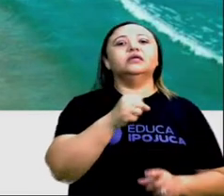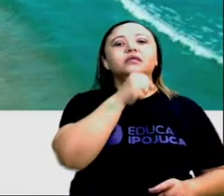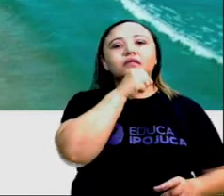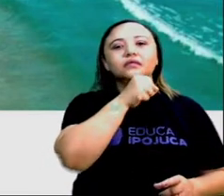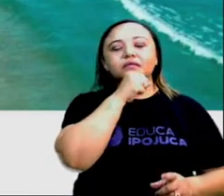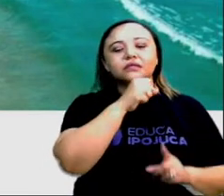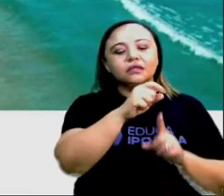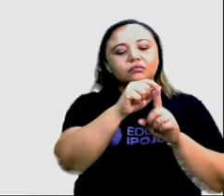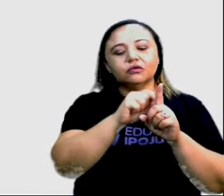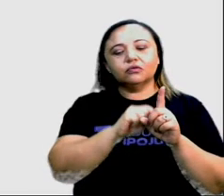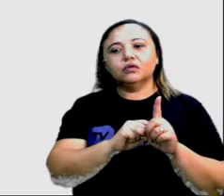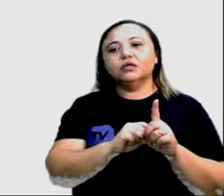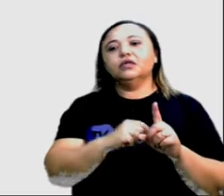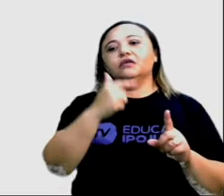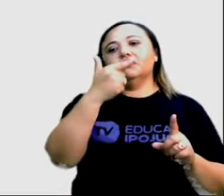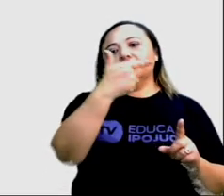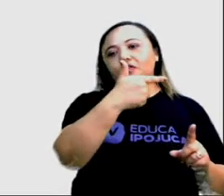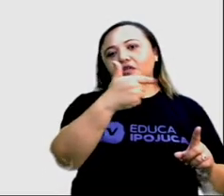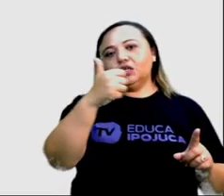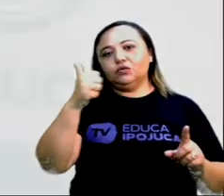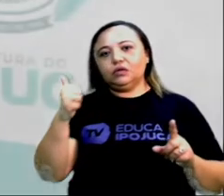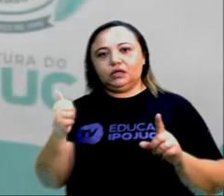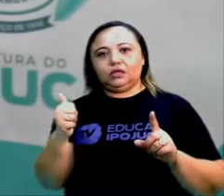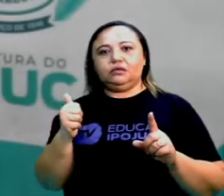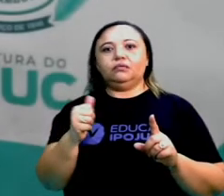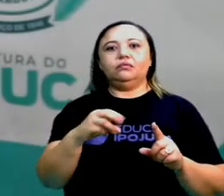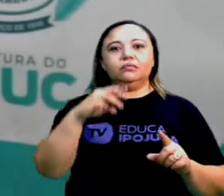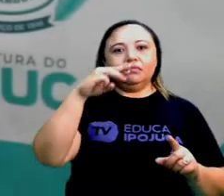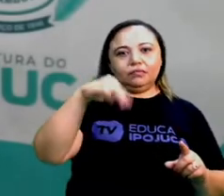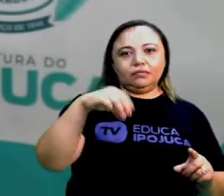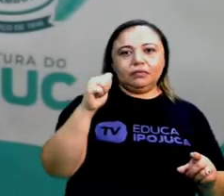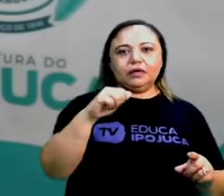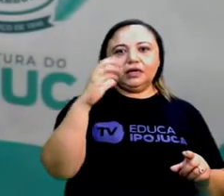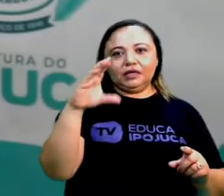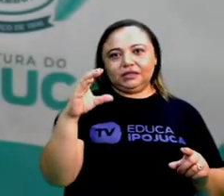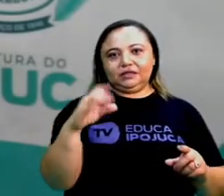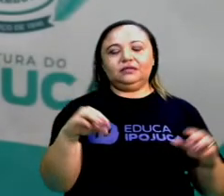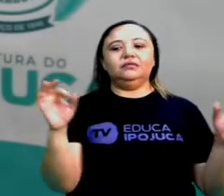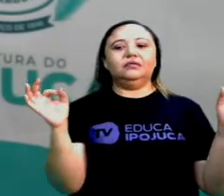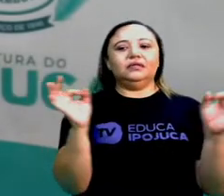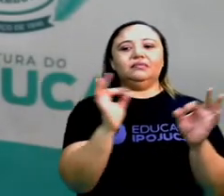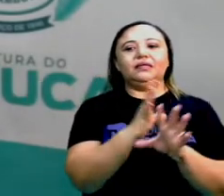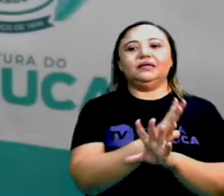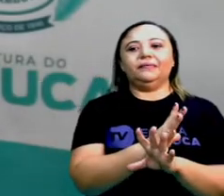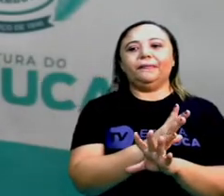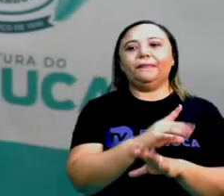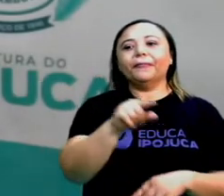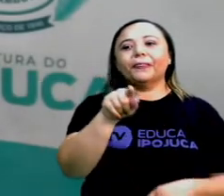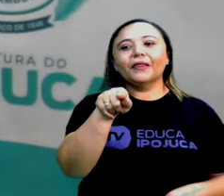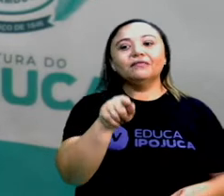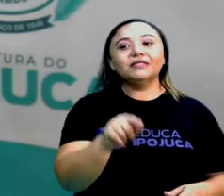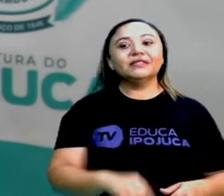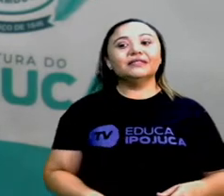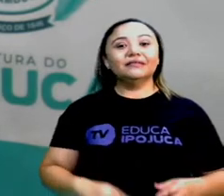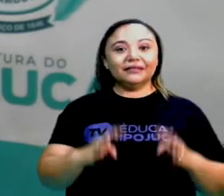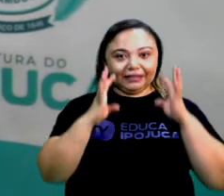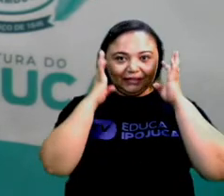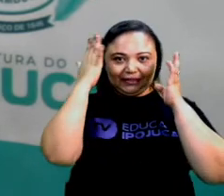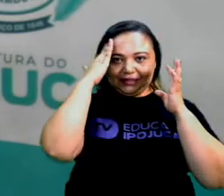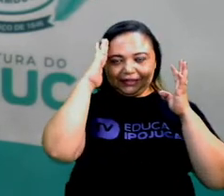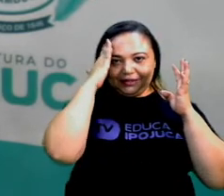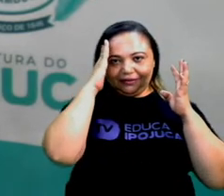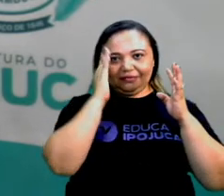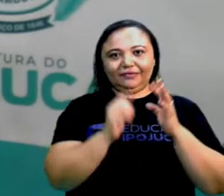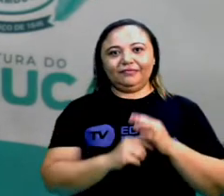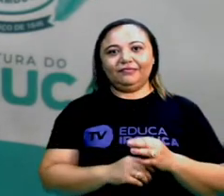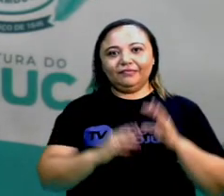março. E agora é com você. Prestou atenção na aula de hoje? Vocês conseguiram entender